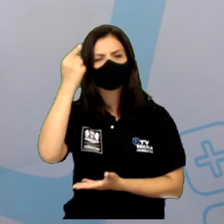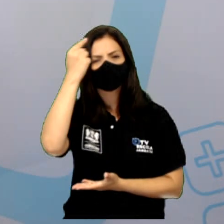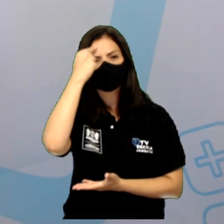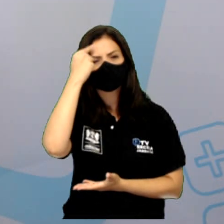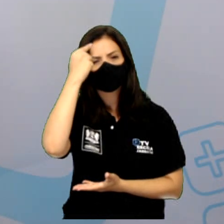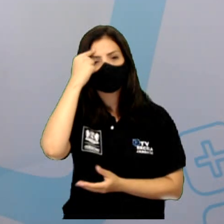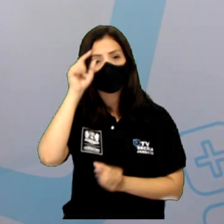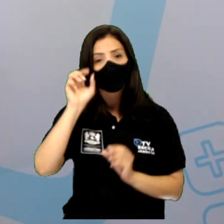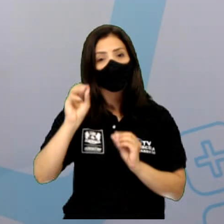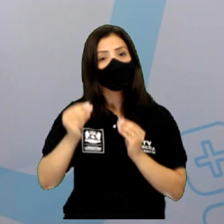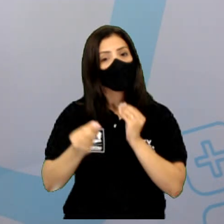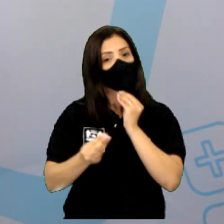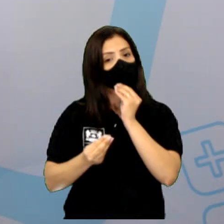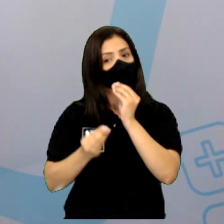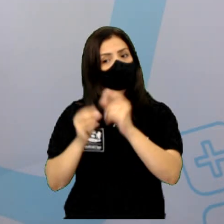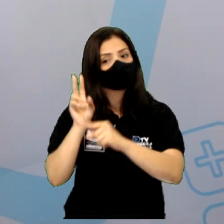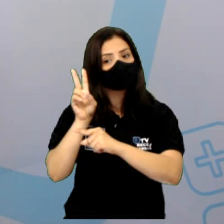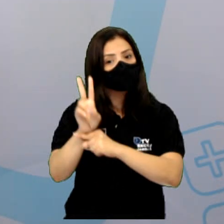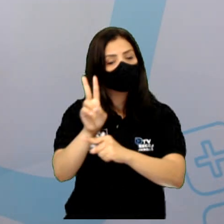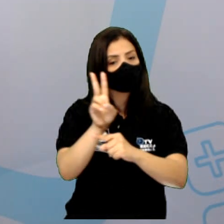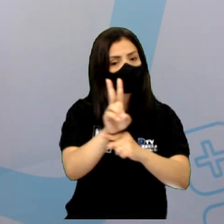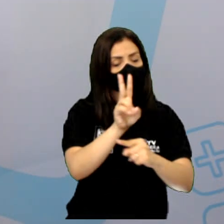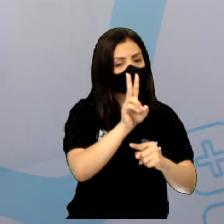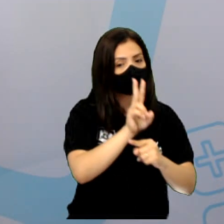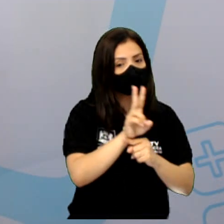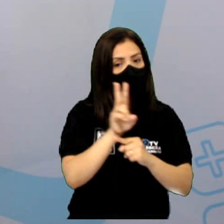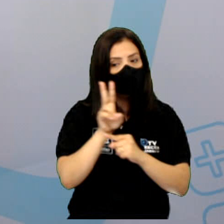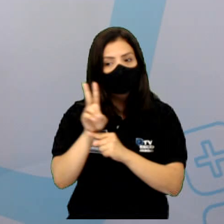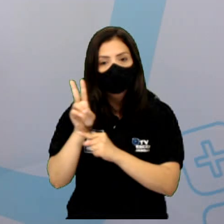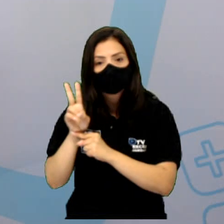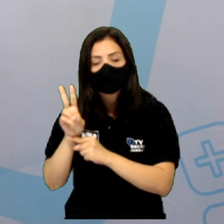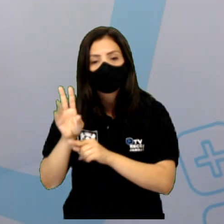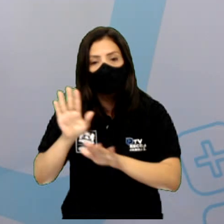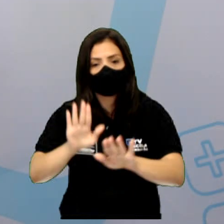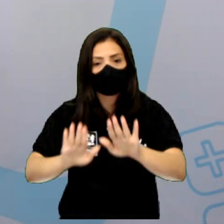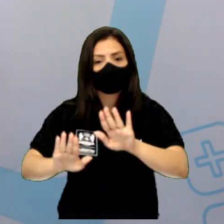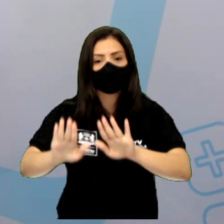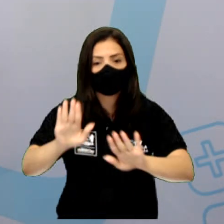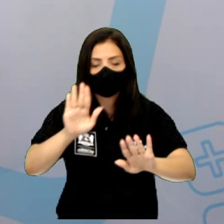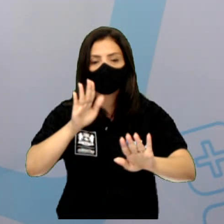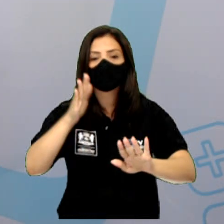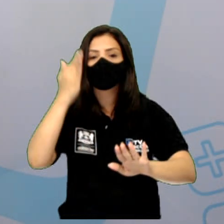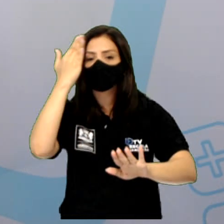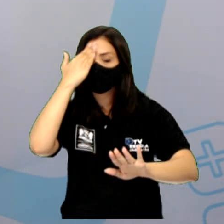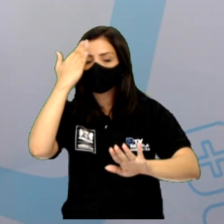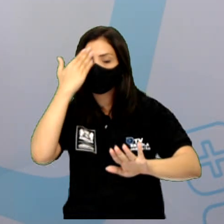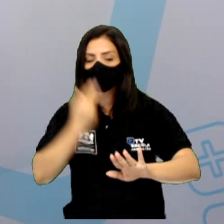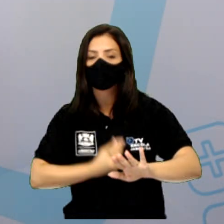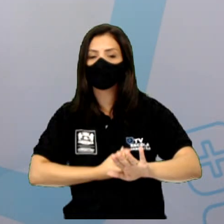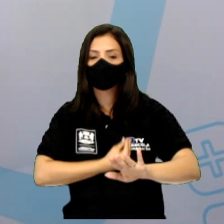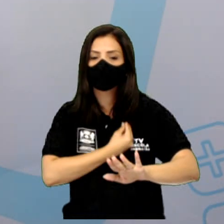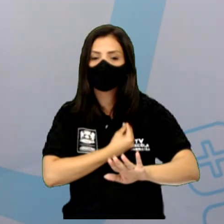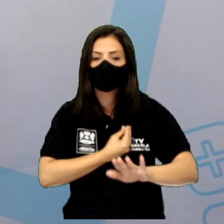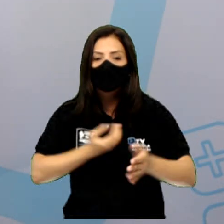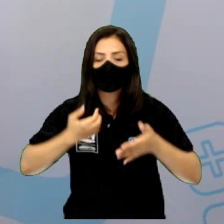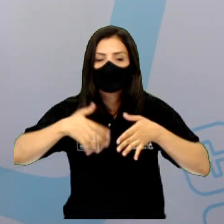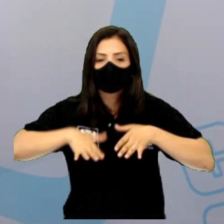preservação. Entender para poder viver em harmonia com o meio ambiente.